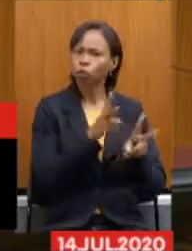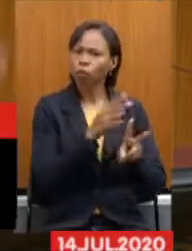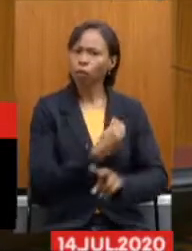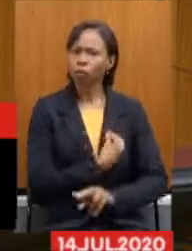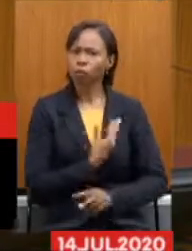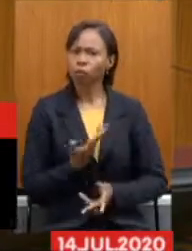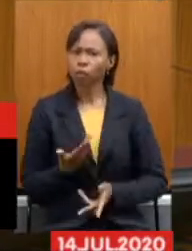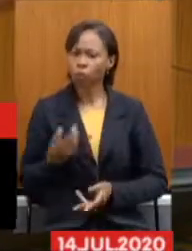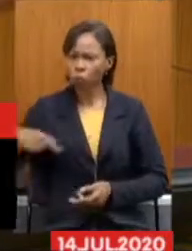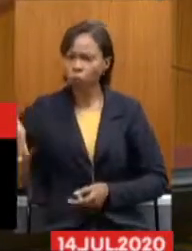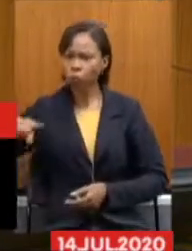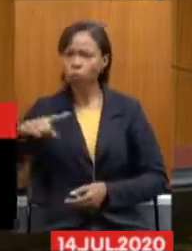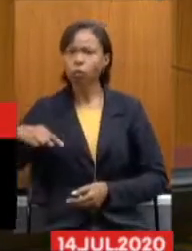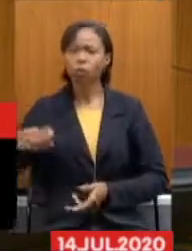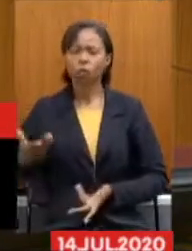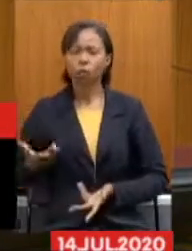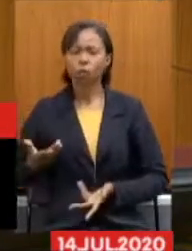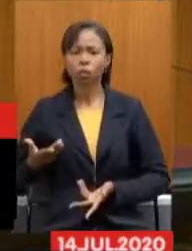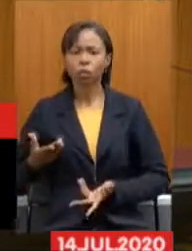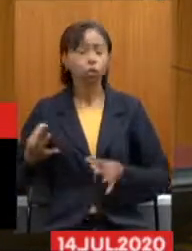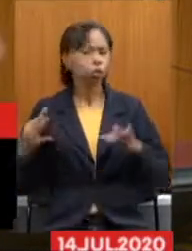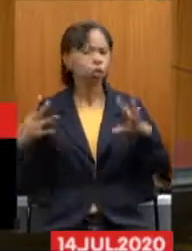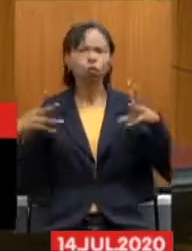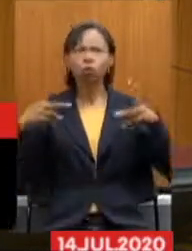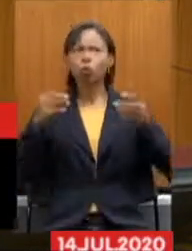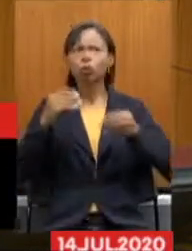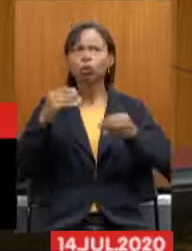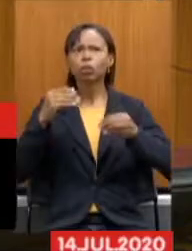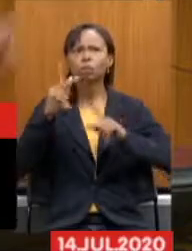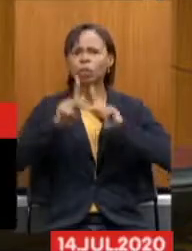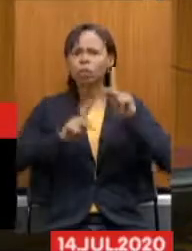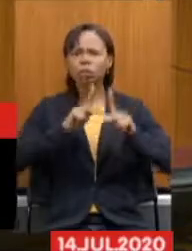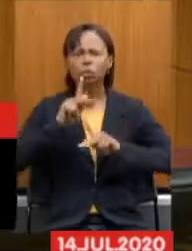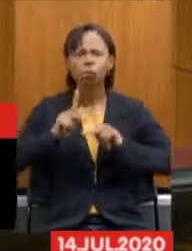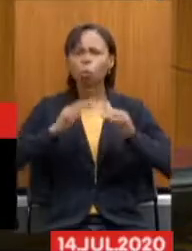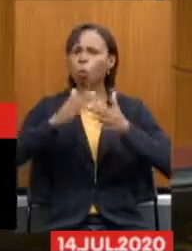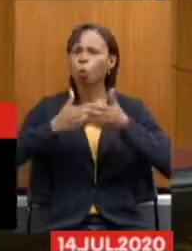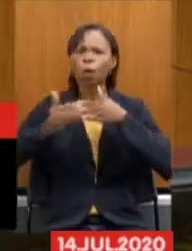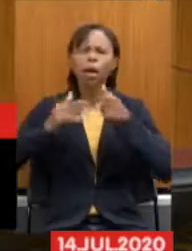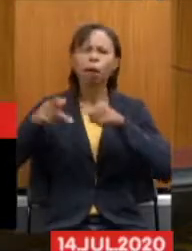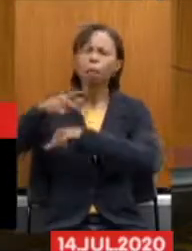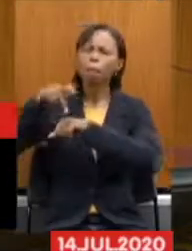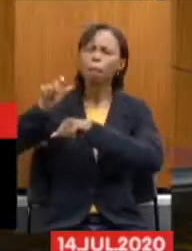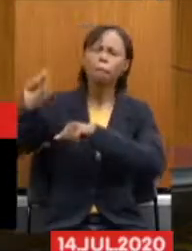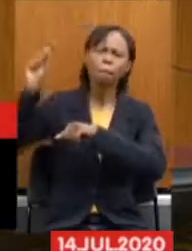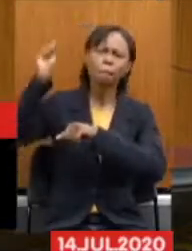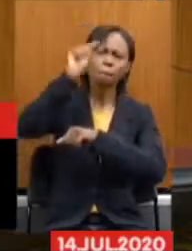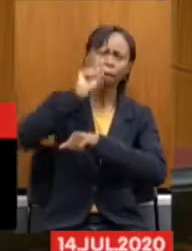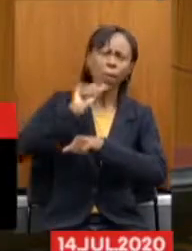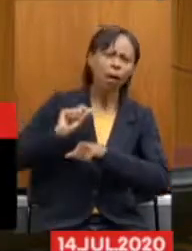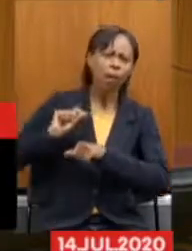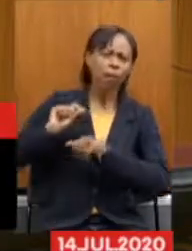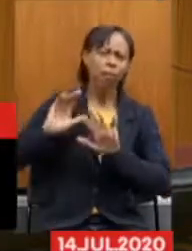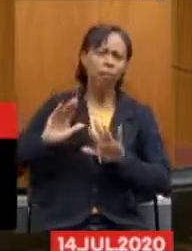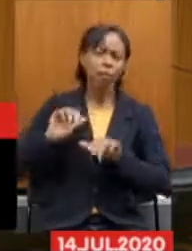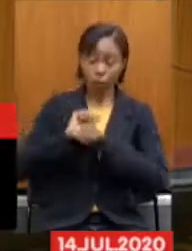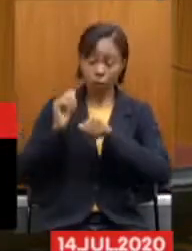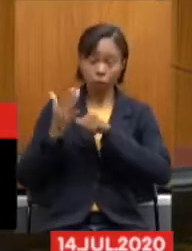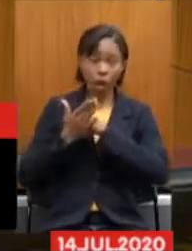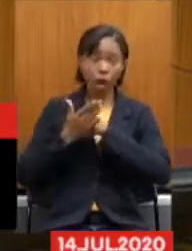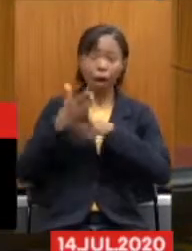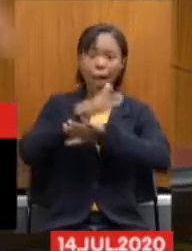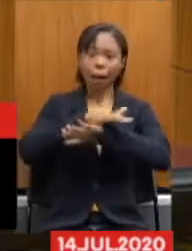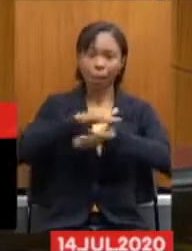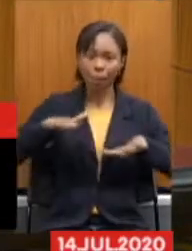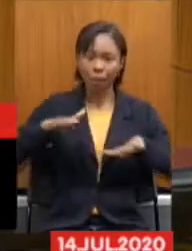Como todo mundo, depois da pandemia nos outros países, a enfermagem e os profissionais de saúde foram não só reconhecidos